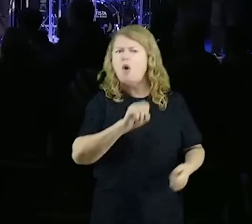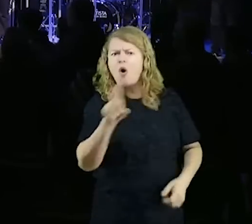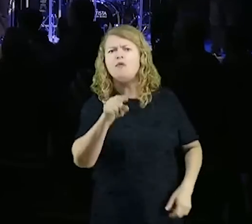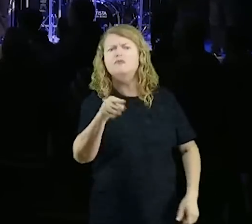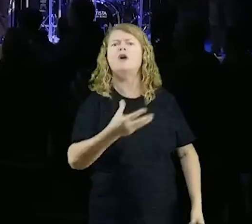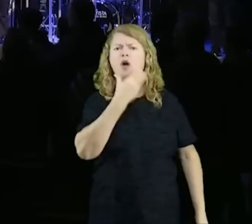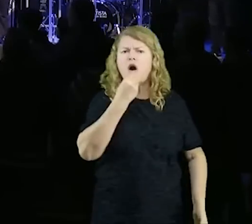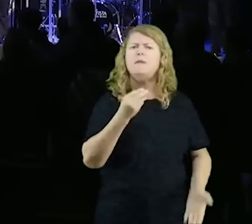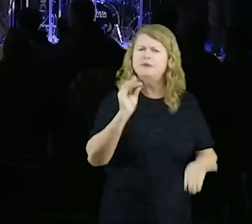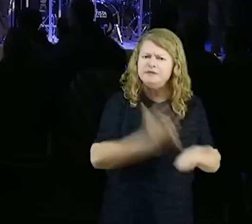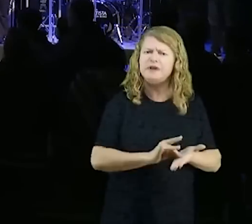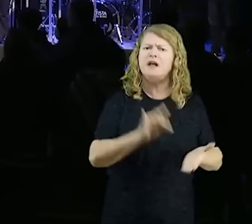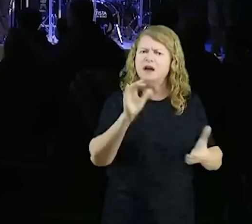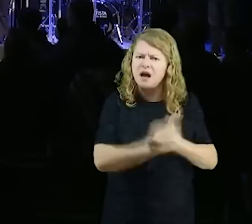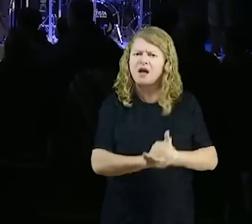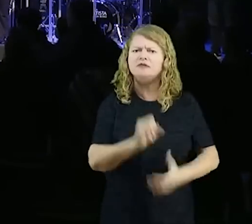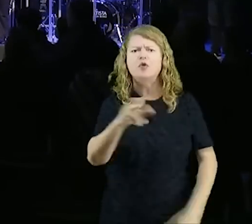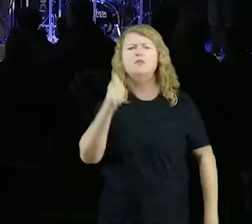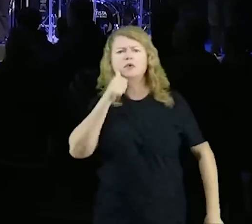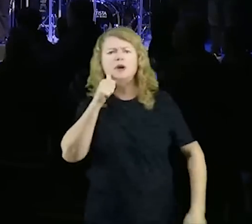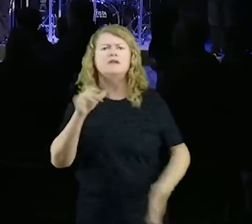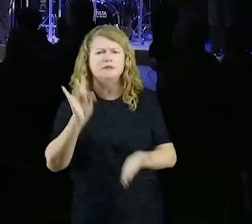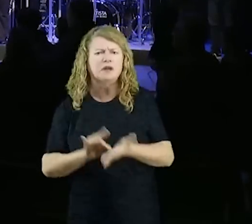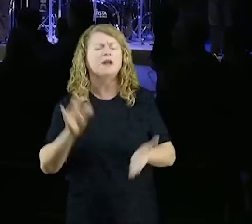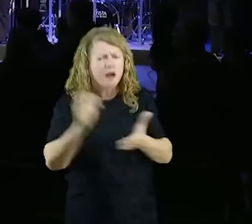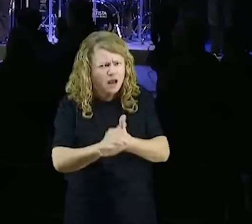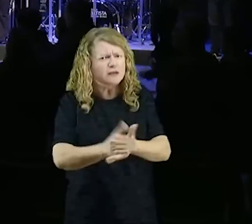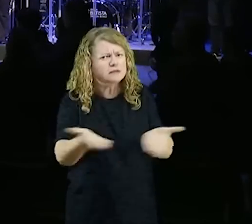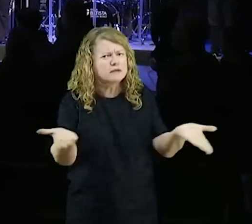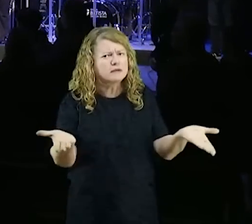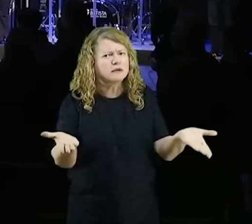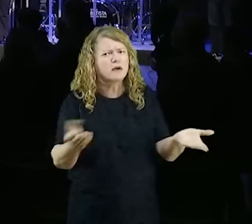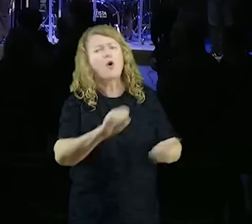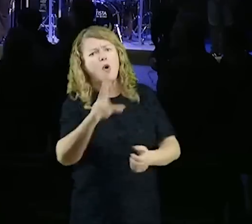vez, e mulher para casar de uma vez, ou então você para,